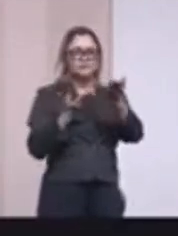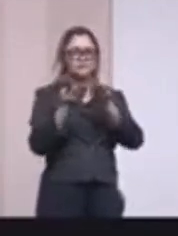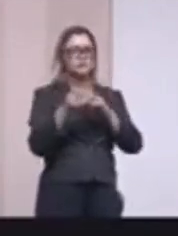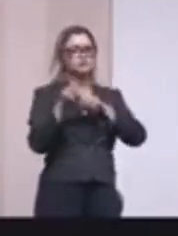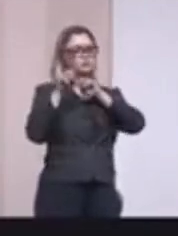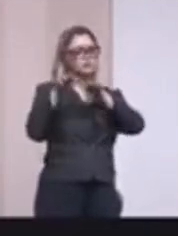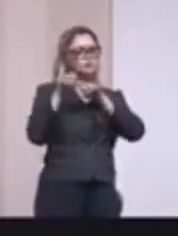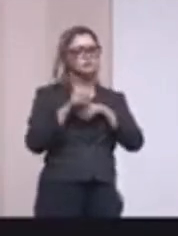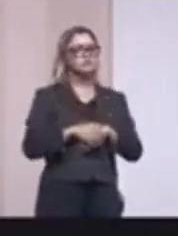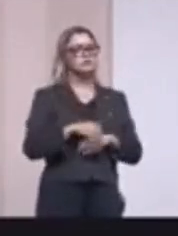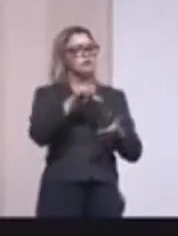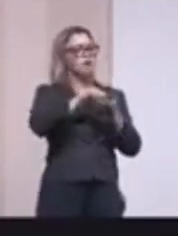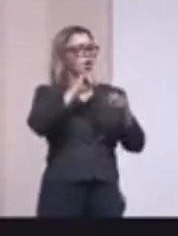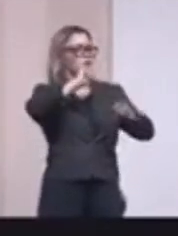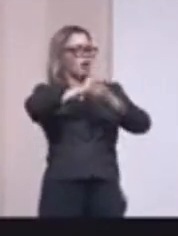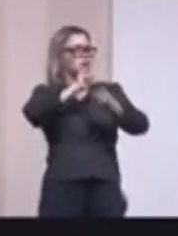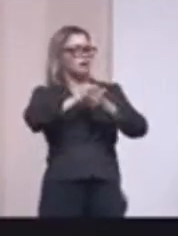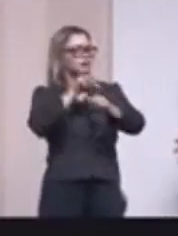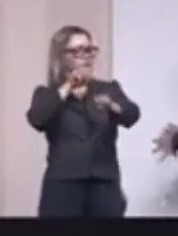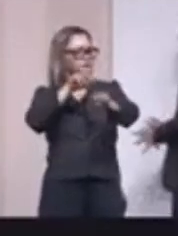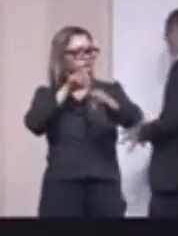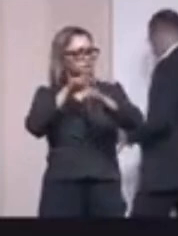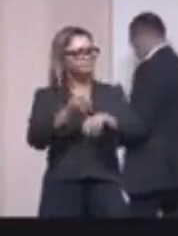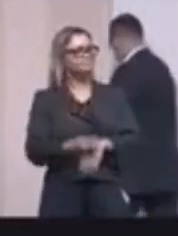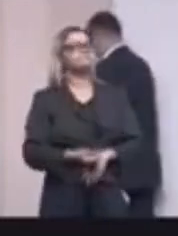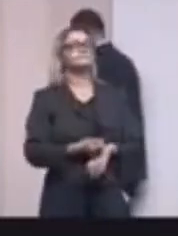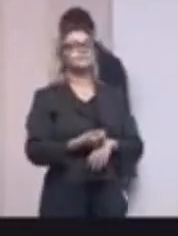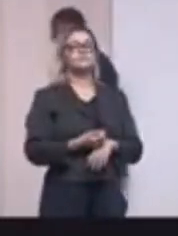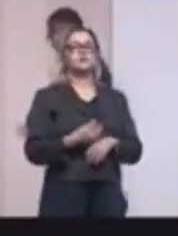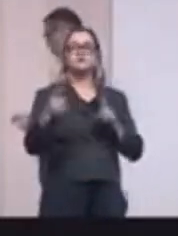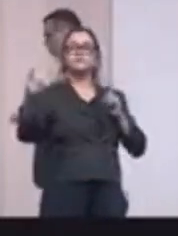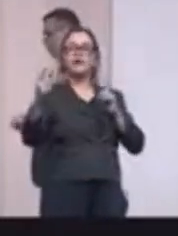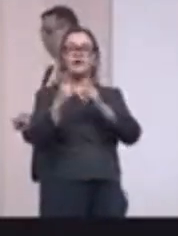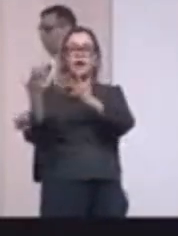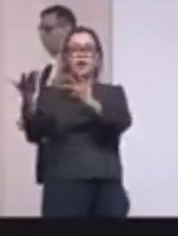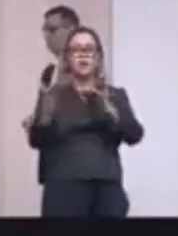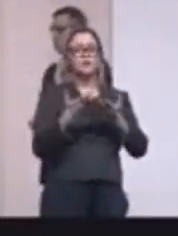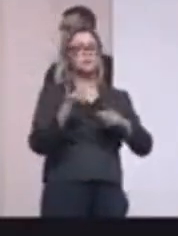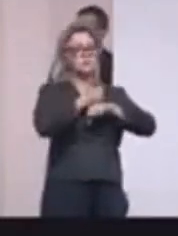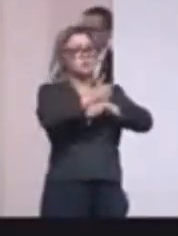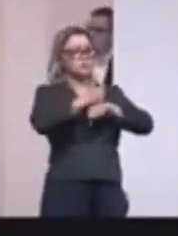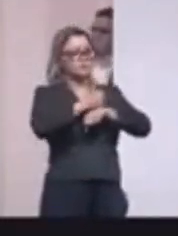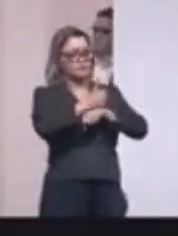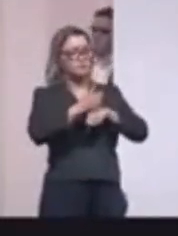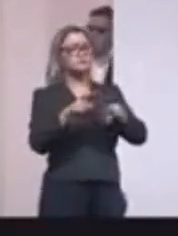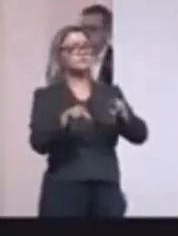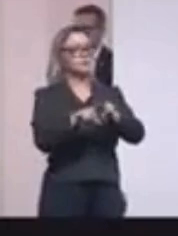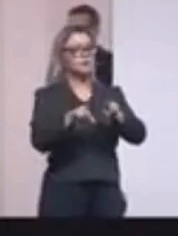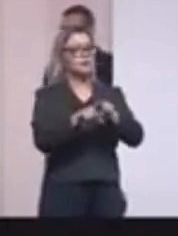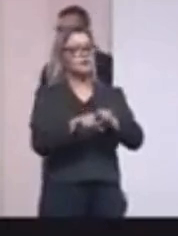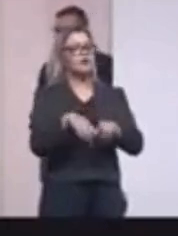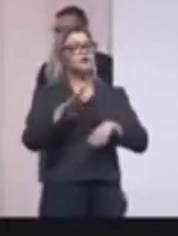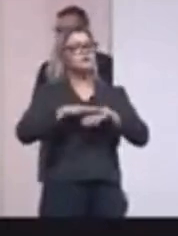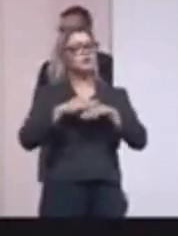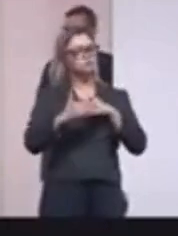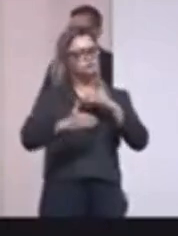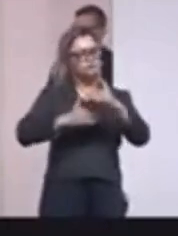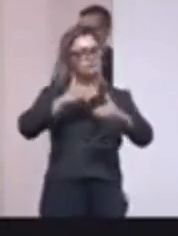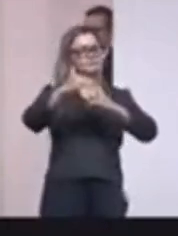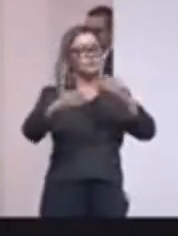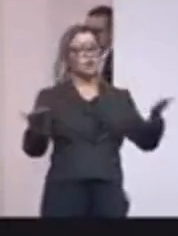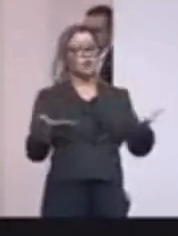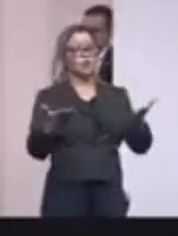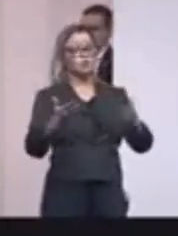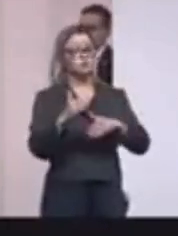ensino, vai ter uma boa qualidade de educação, mas que vai acolher também os nossos profissionais. a gente está dando o passo hoje